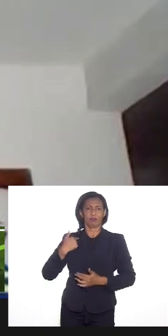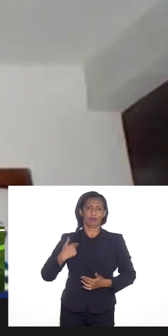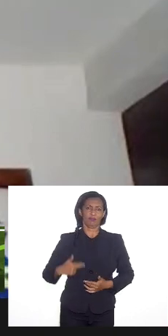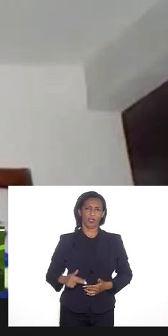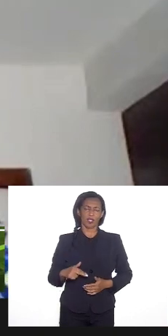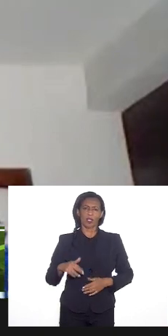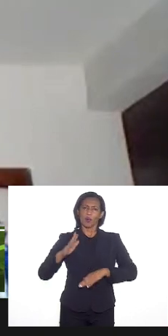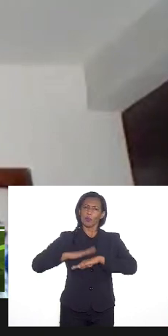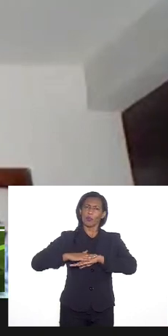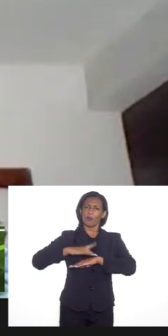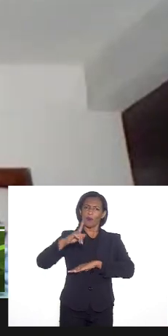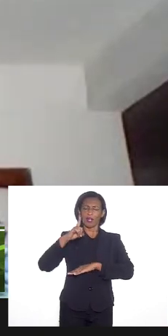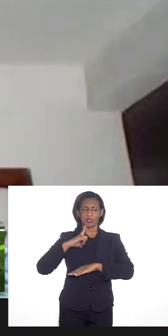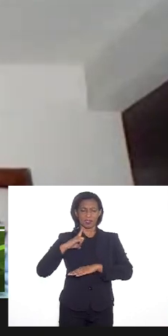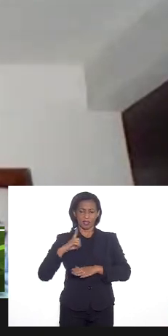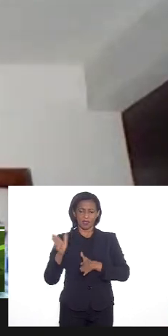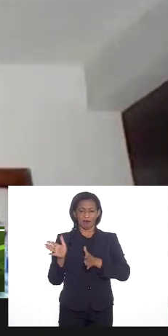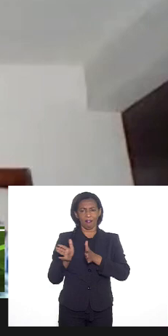mecanismos